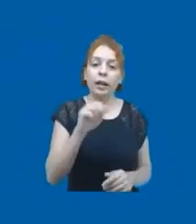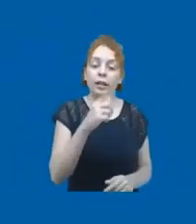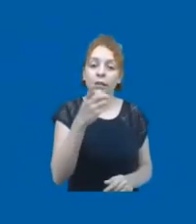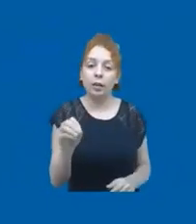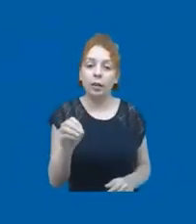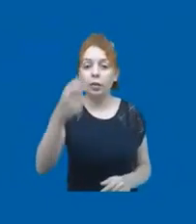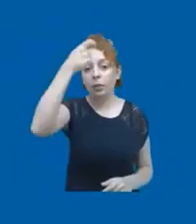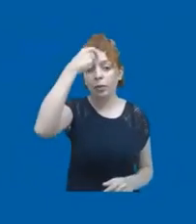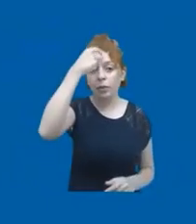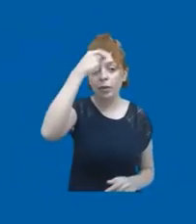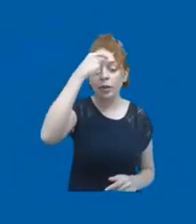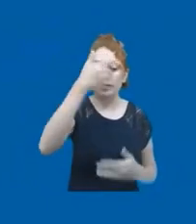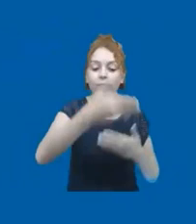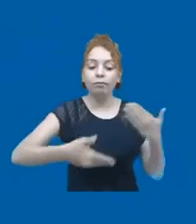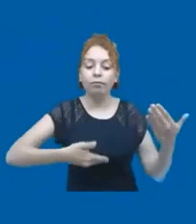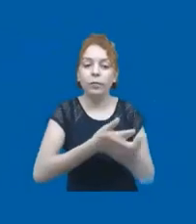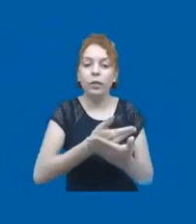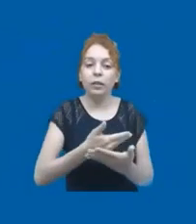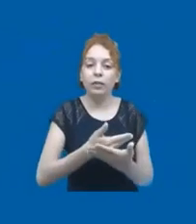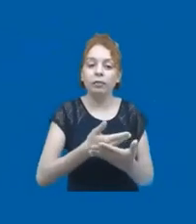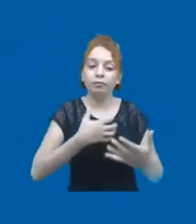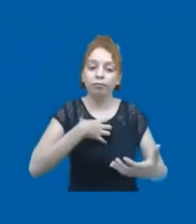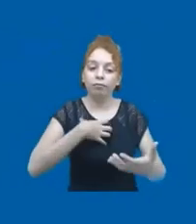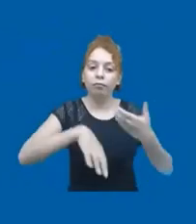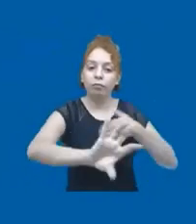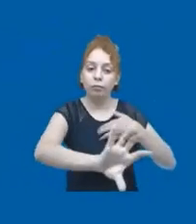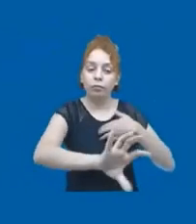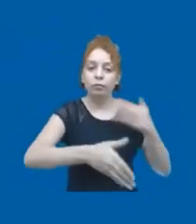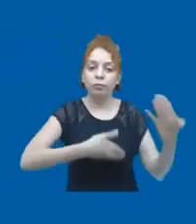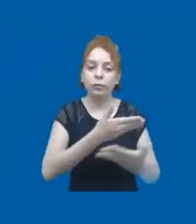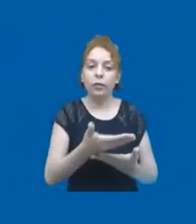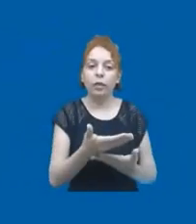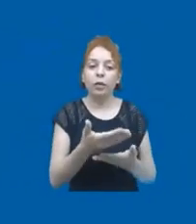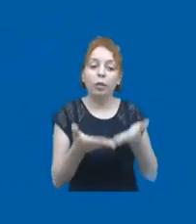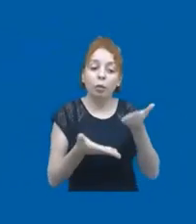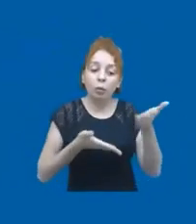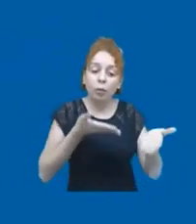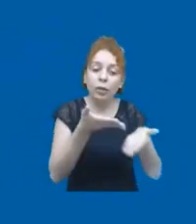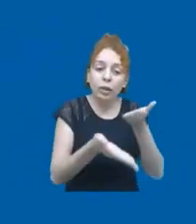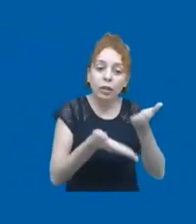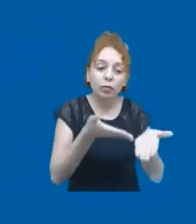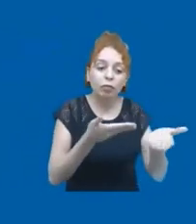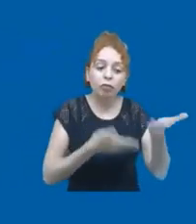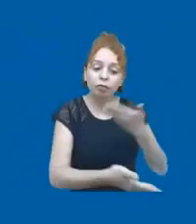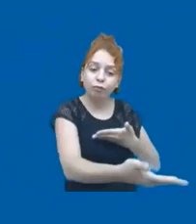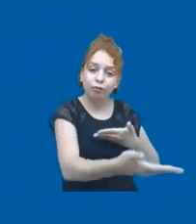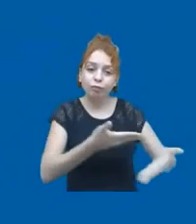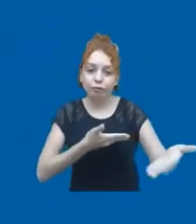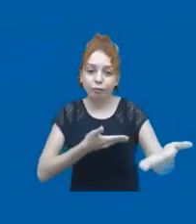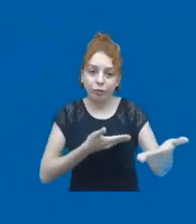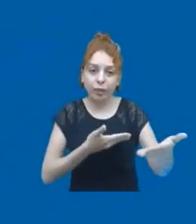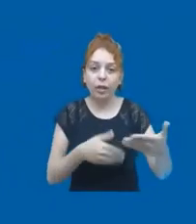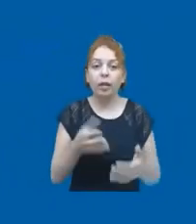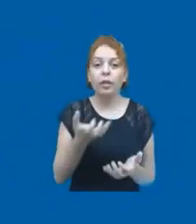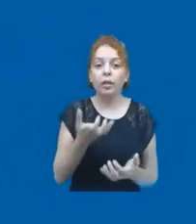devem agir uns para com os outros em espírito de fraternidade, ou seja, uns cuidando dos outros. E eu queria dizer que